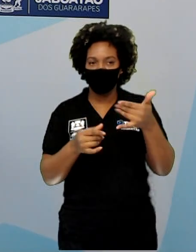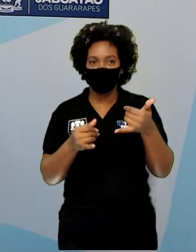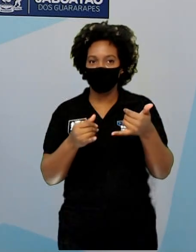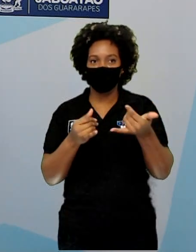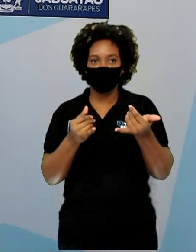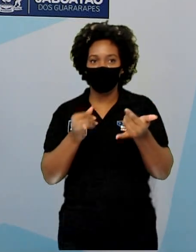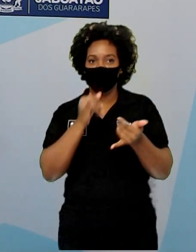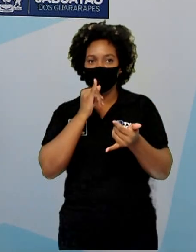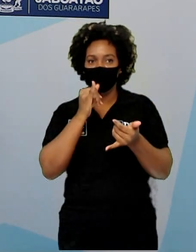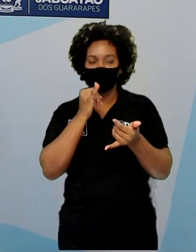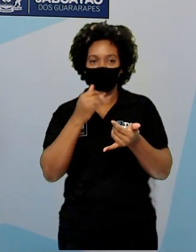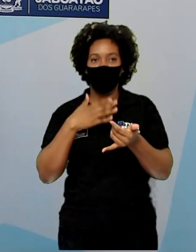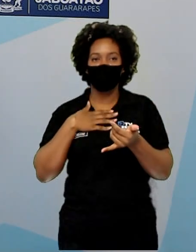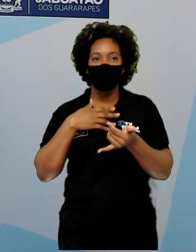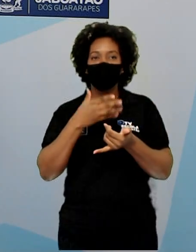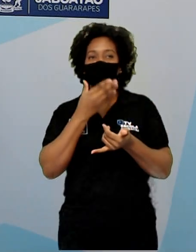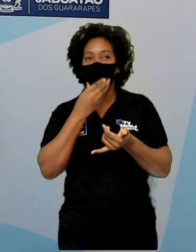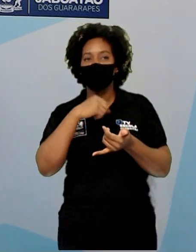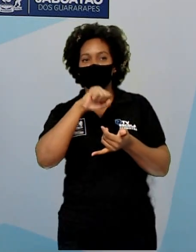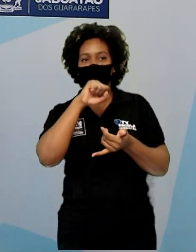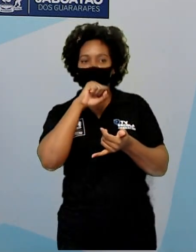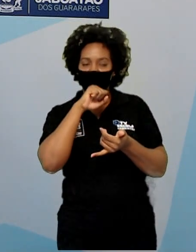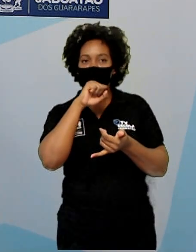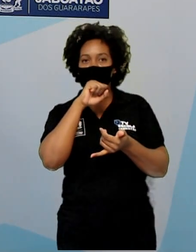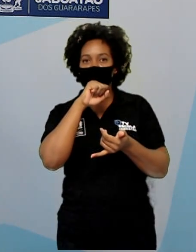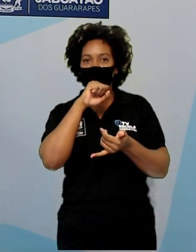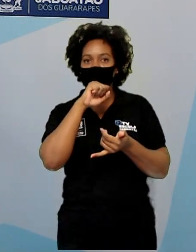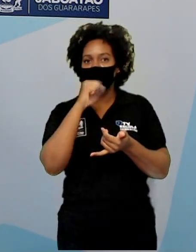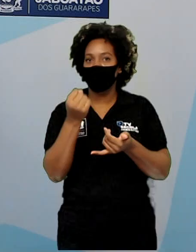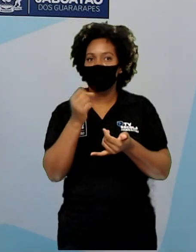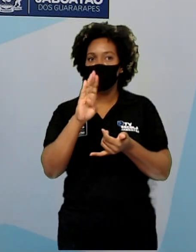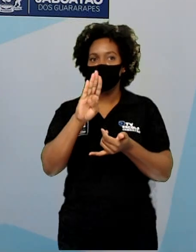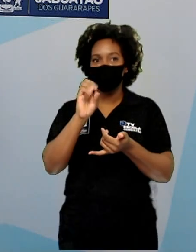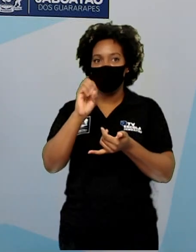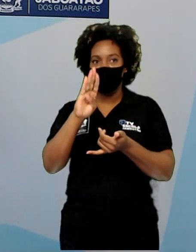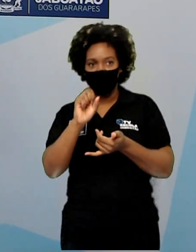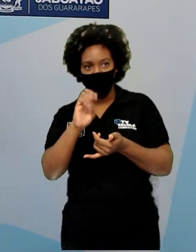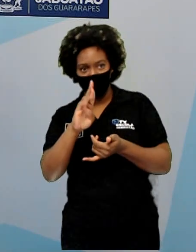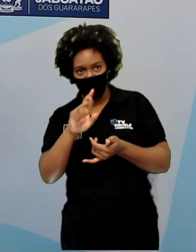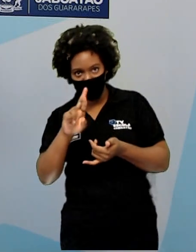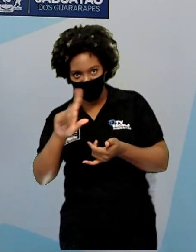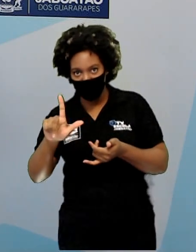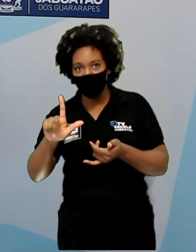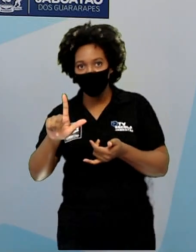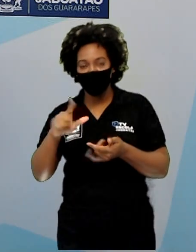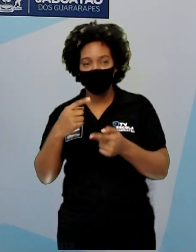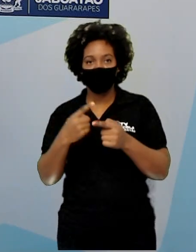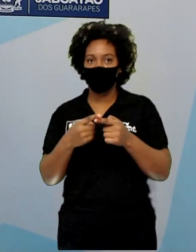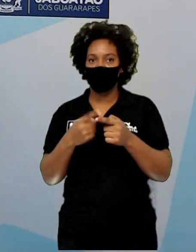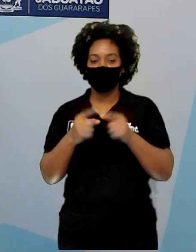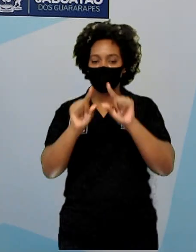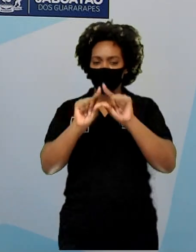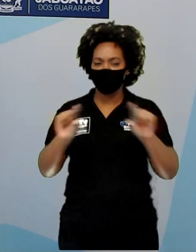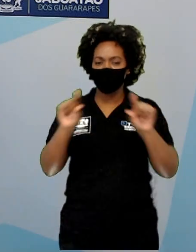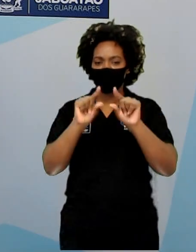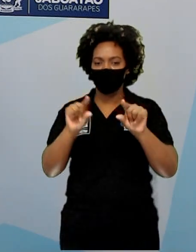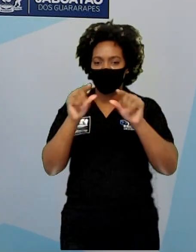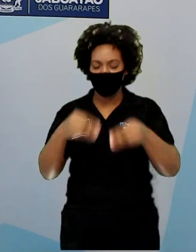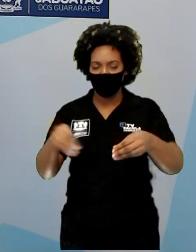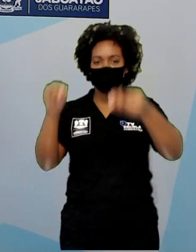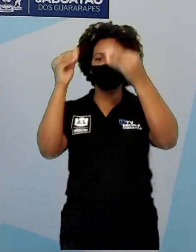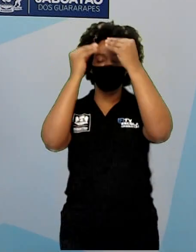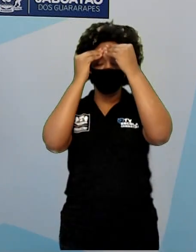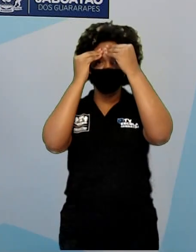coisas. Aí você fala o quê? Meu pai é Bombril. Por quê? O slogan já está tão associado àquele